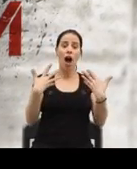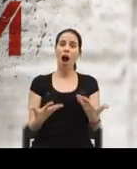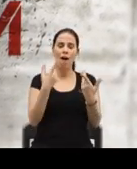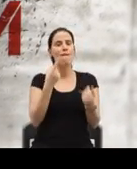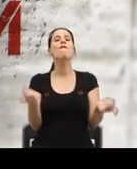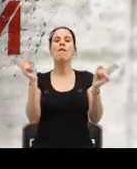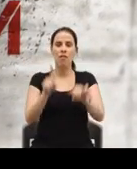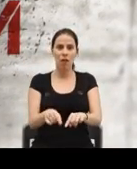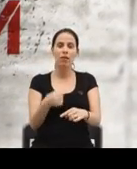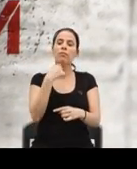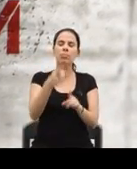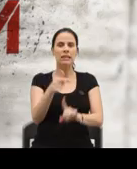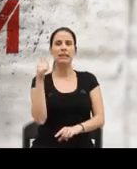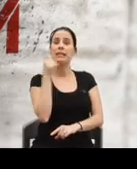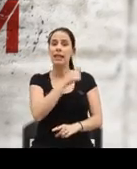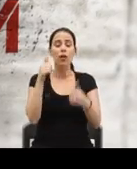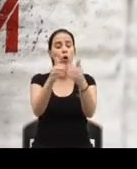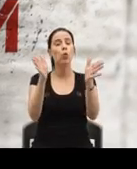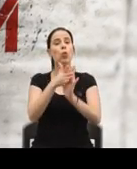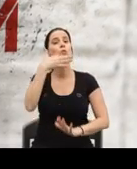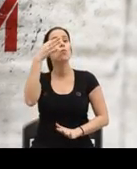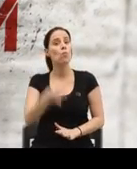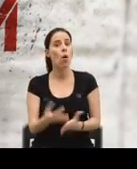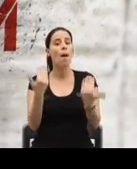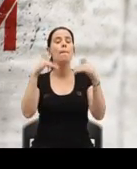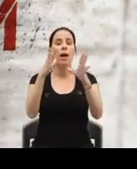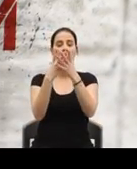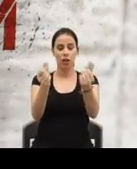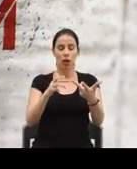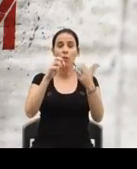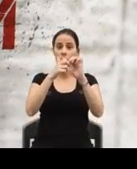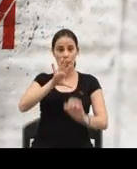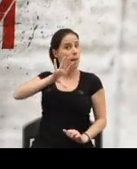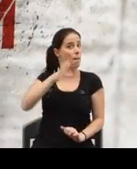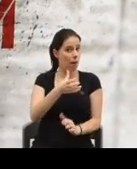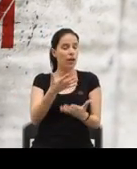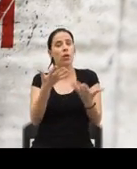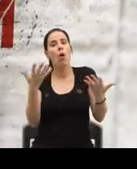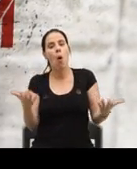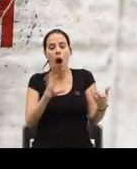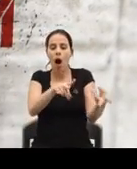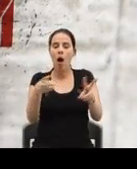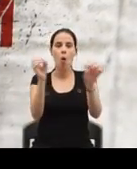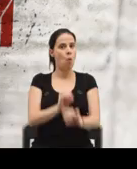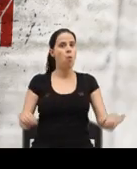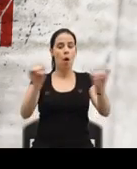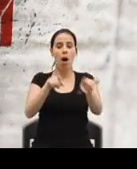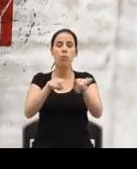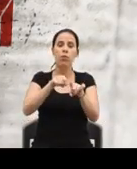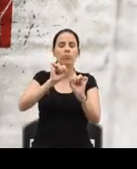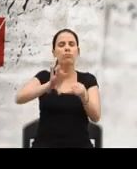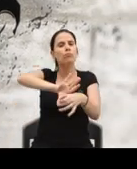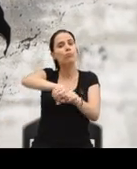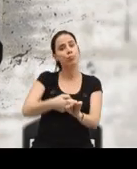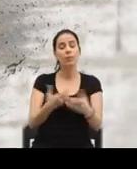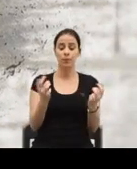a mentir agora quando falam de sacrifícios para todos, ou que estão a resolver os problemas do país, ou que não há alternativa à política de desastre.